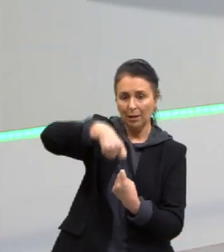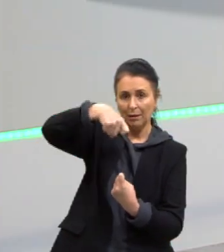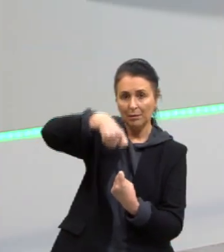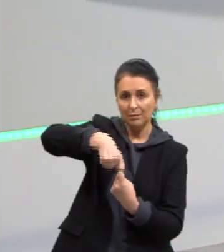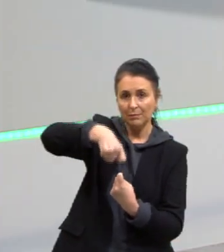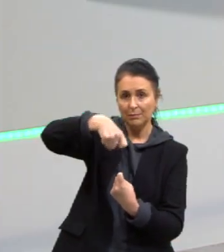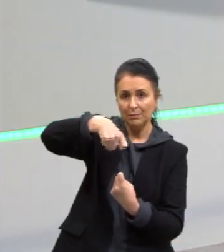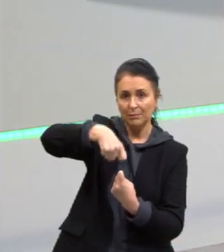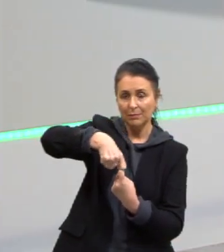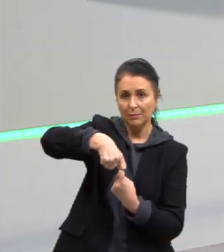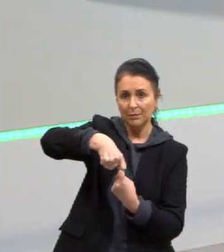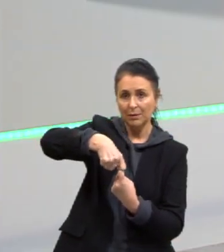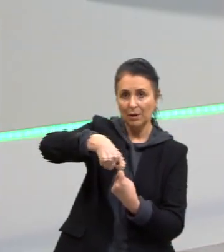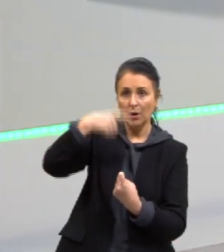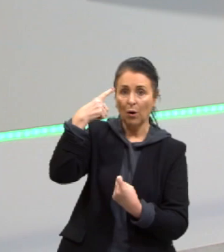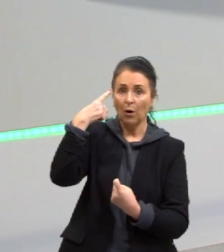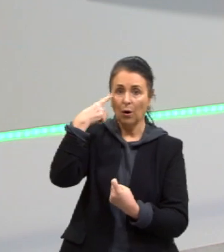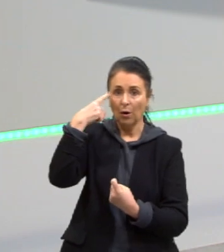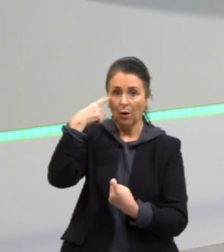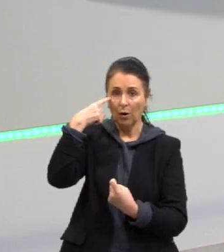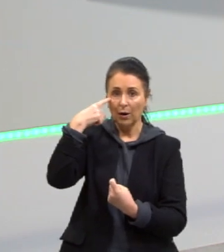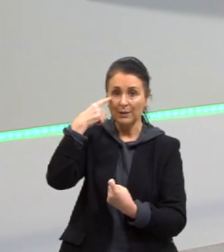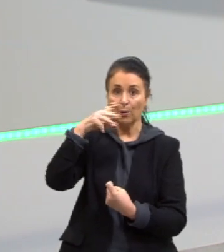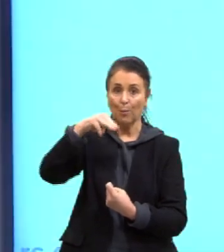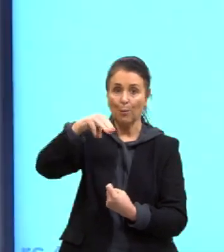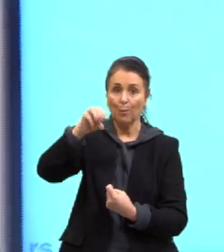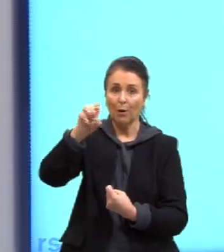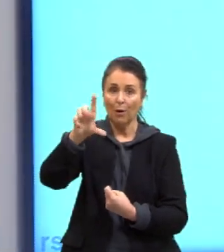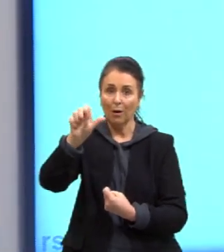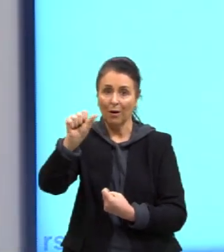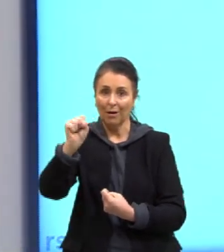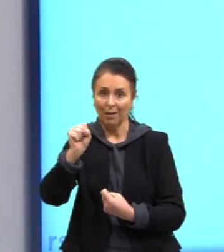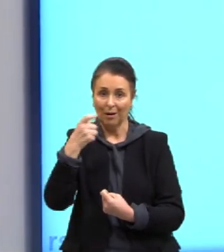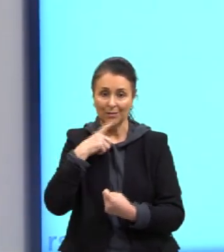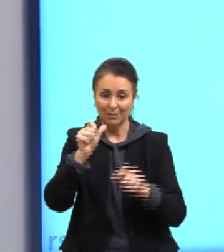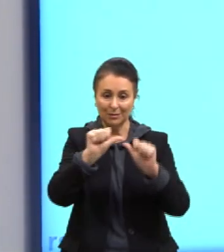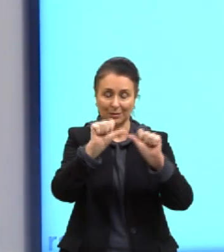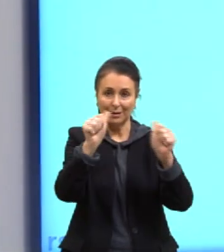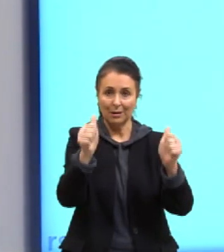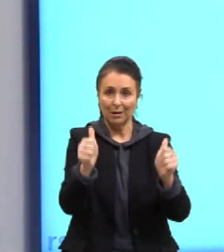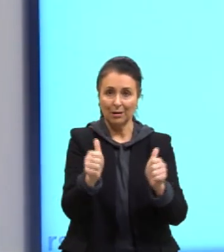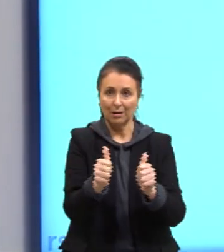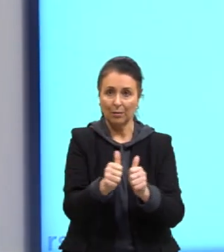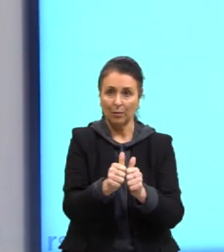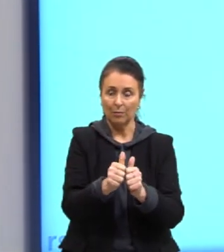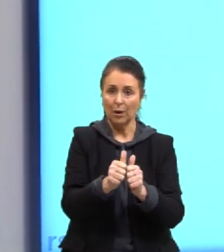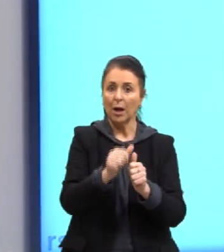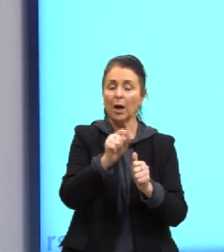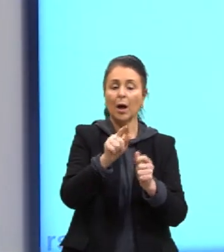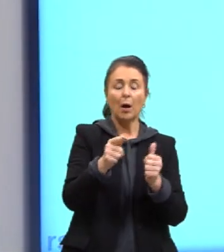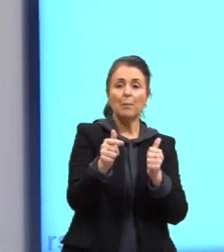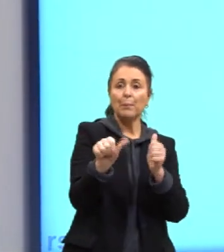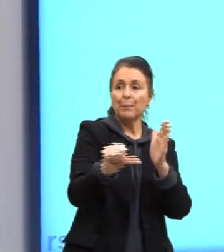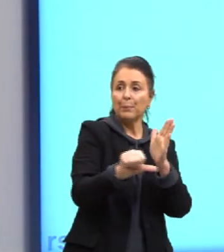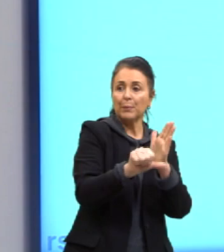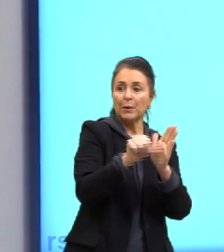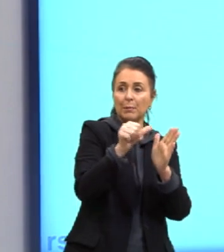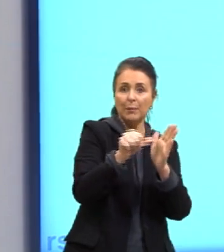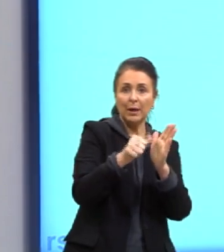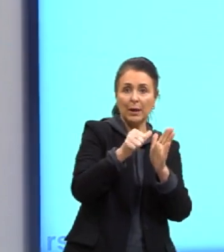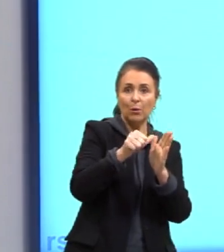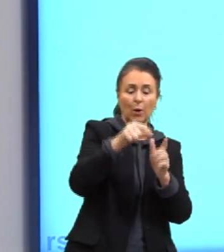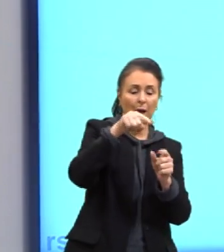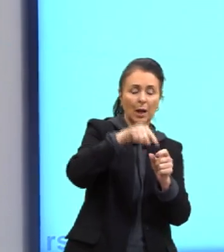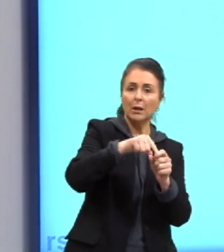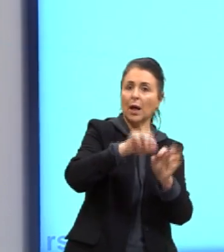aqui a gente tem na imagem molas, várias molas. O que acontece, pessoal? Aqui a mola está no seu estado normal. O seu